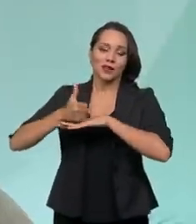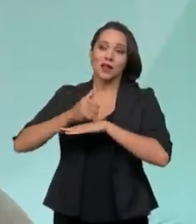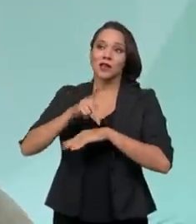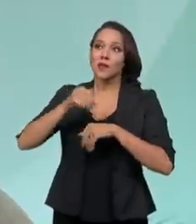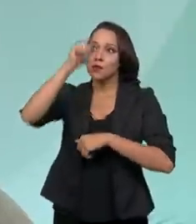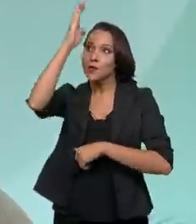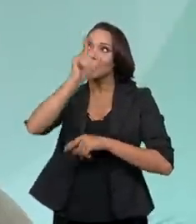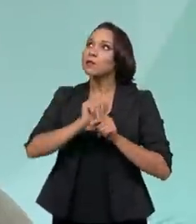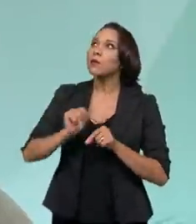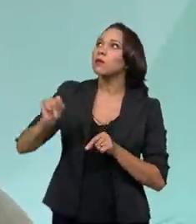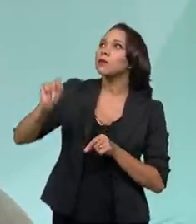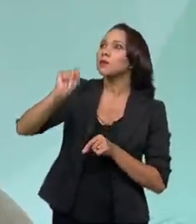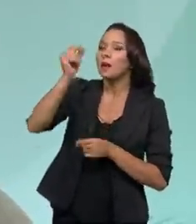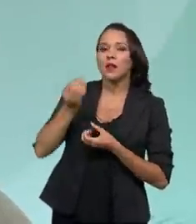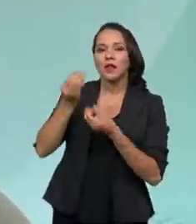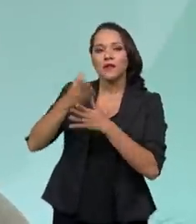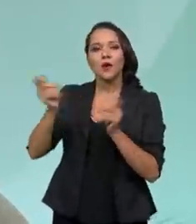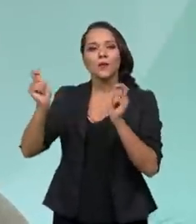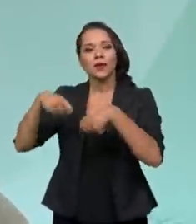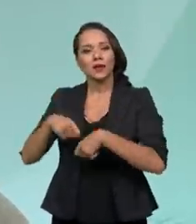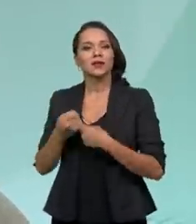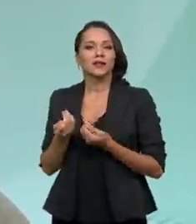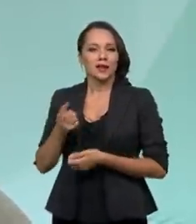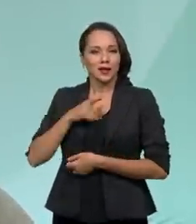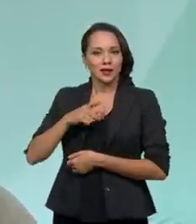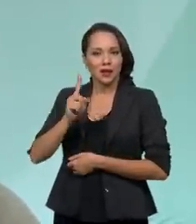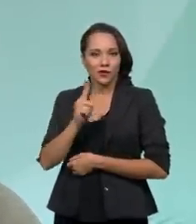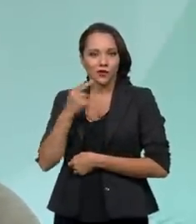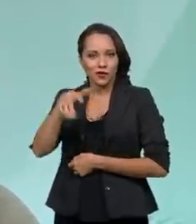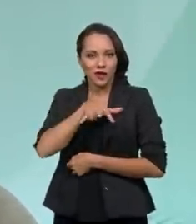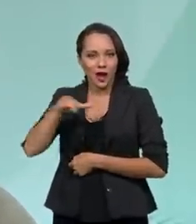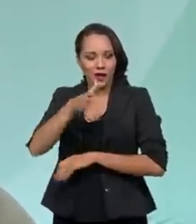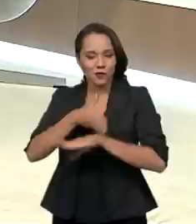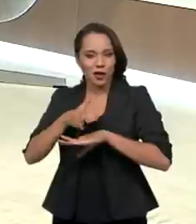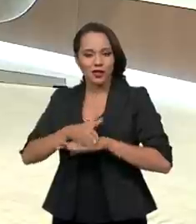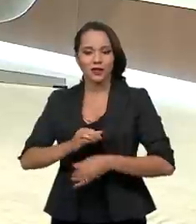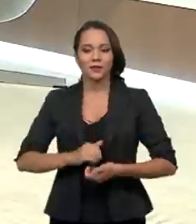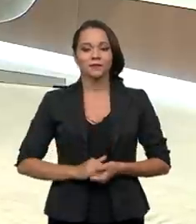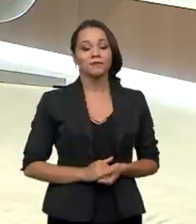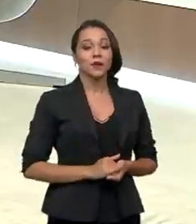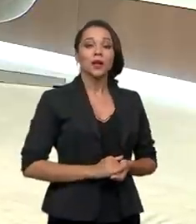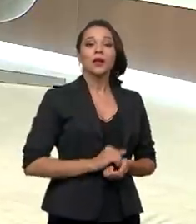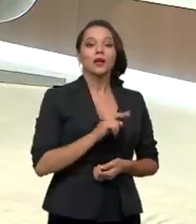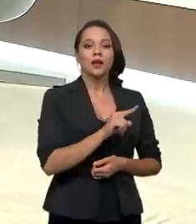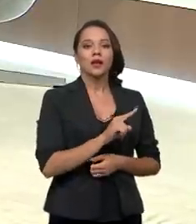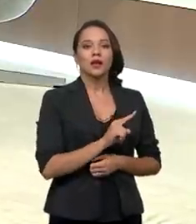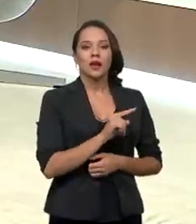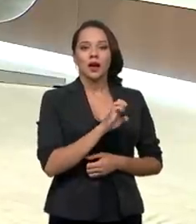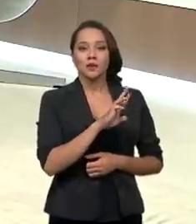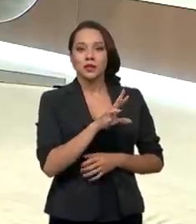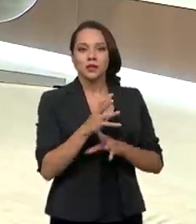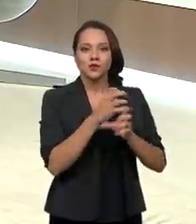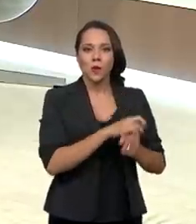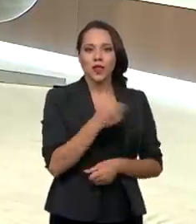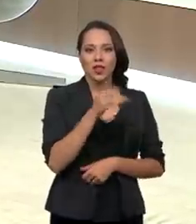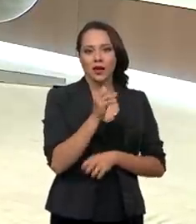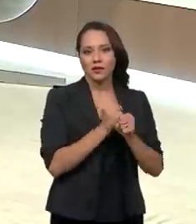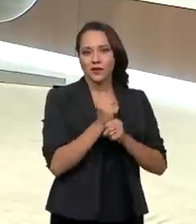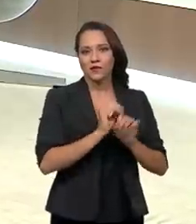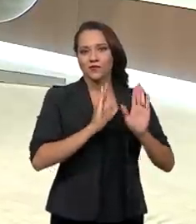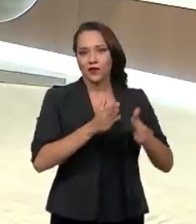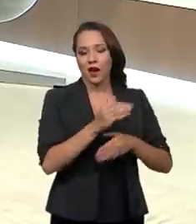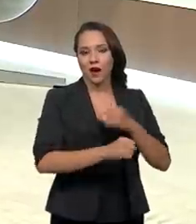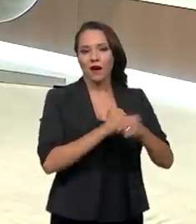pelo Brasil afora, levar a competência do que é buscado nos nossos campos de prática. E a EBSER completa 10 anos agora em